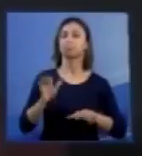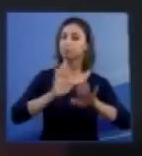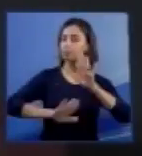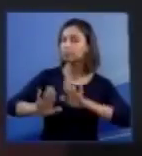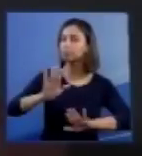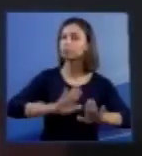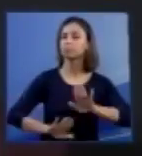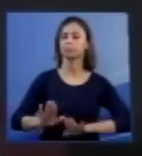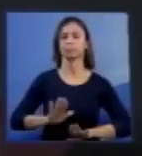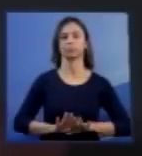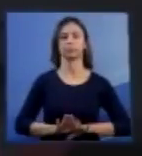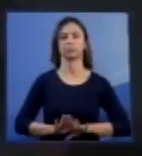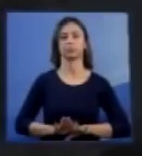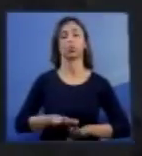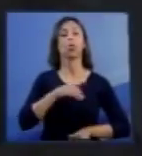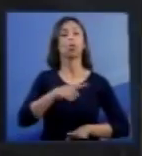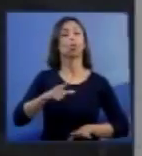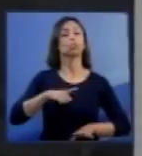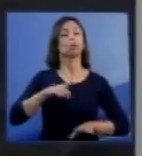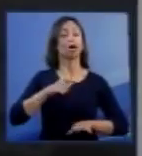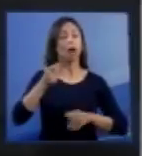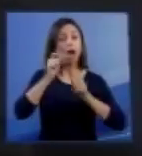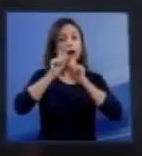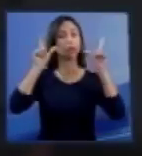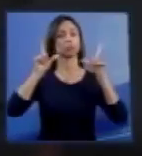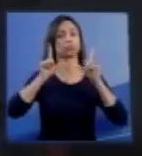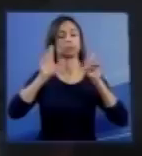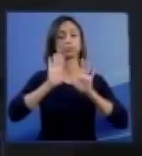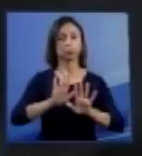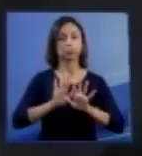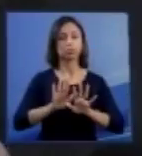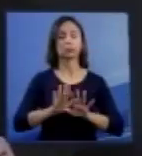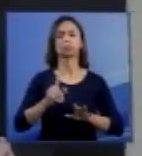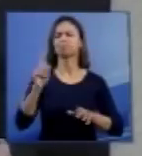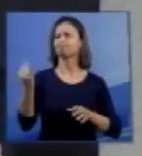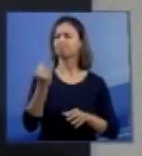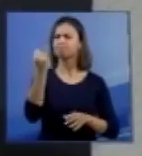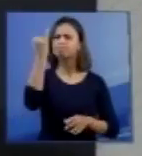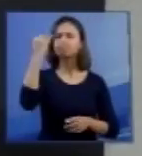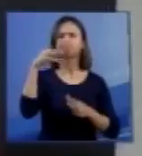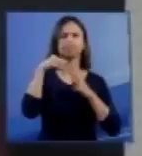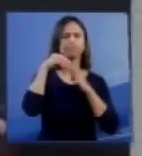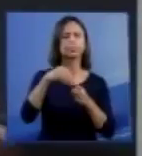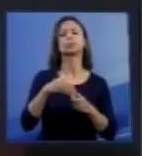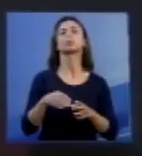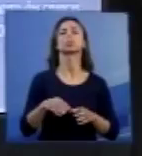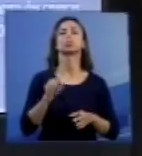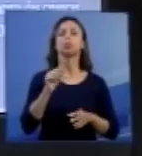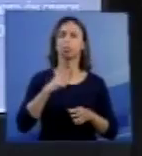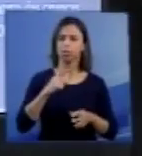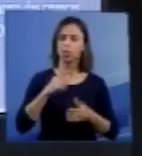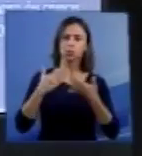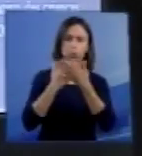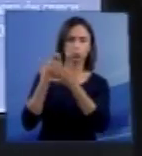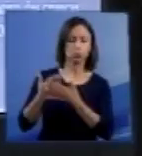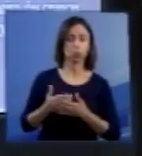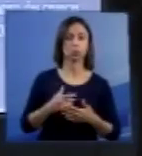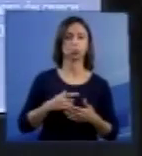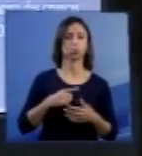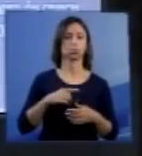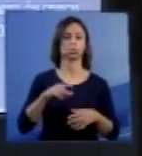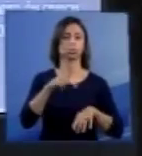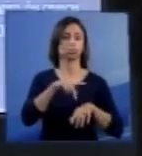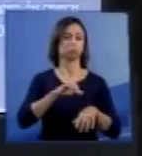Novo fator de alerta, e esse fator é também muito importante. Há estudos no Canadá, Estados Unidos,